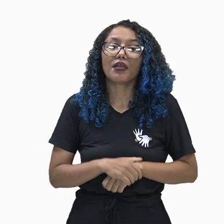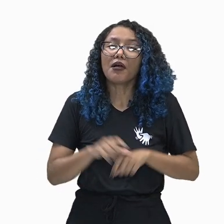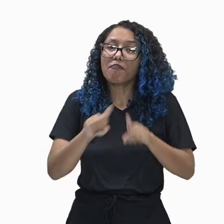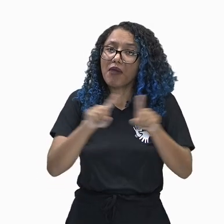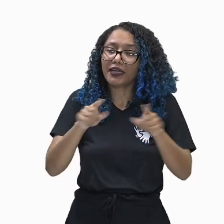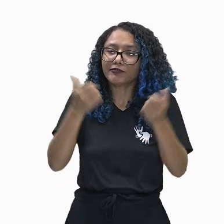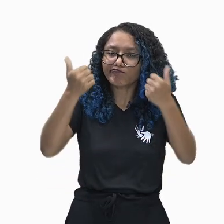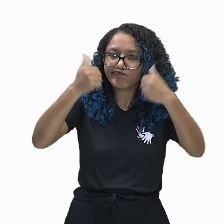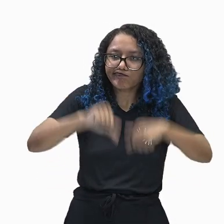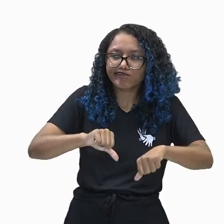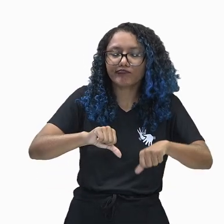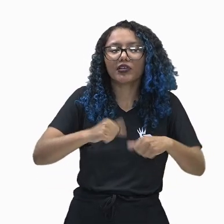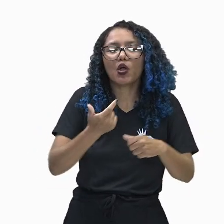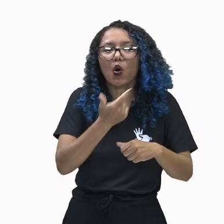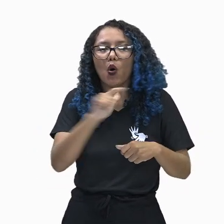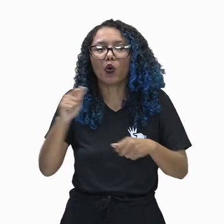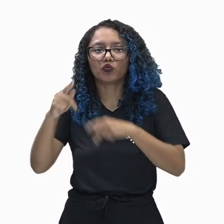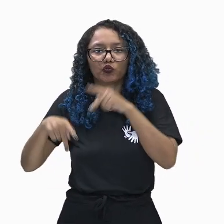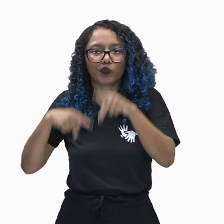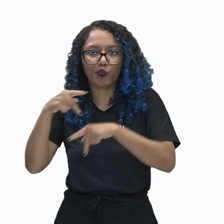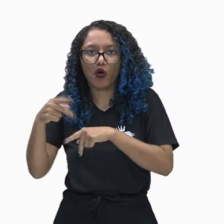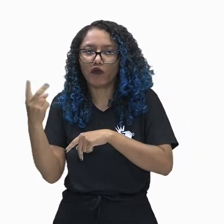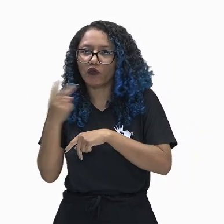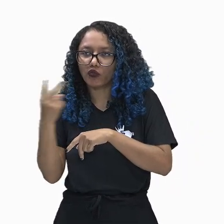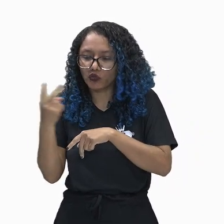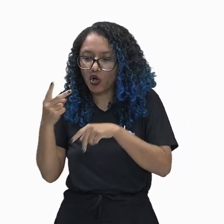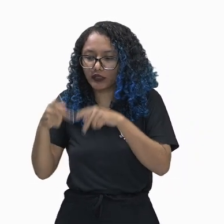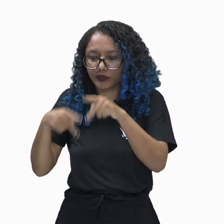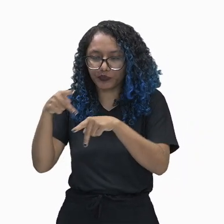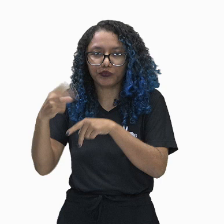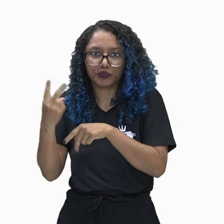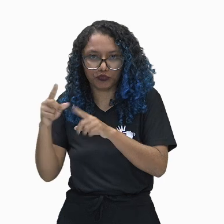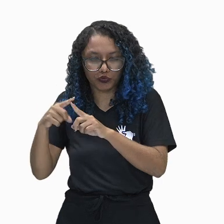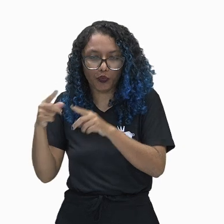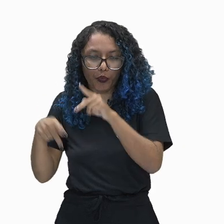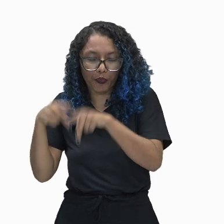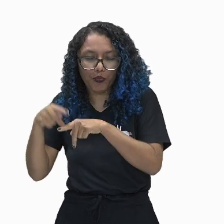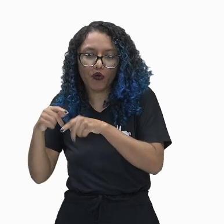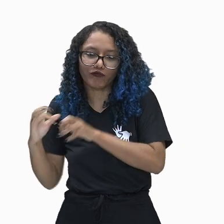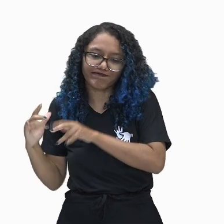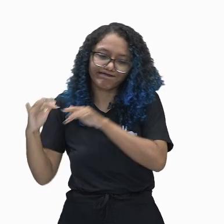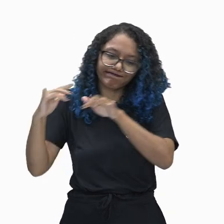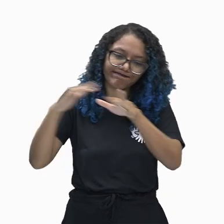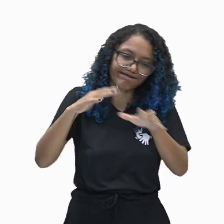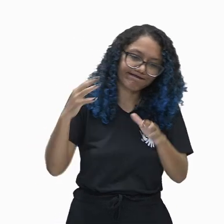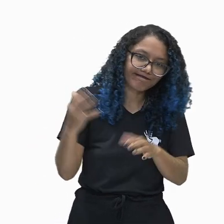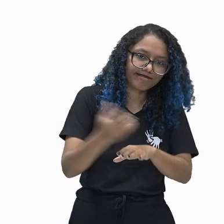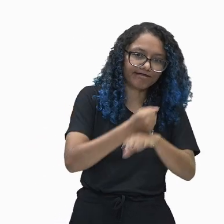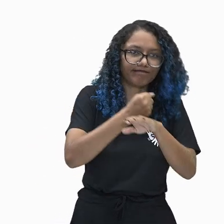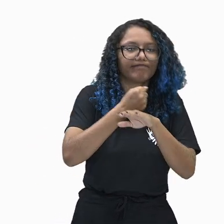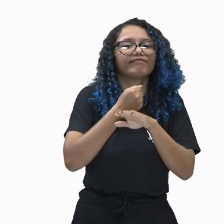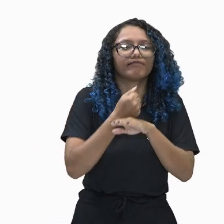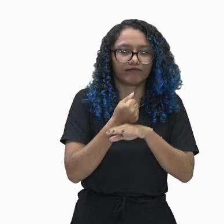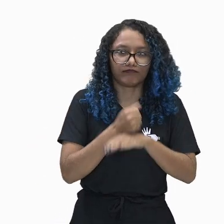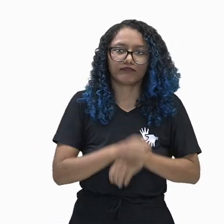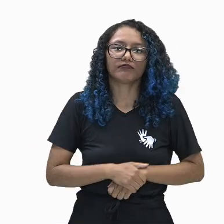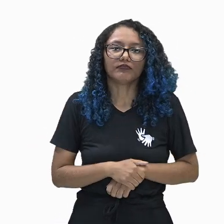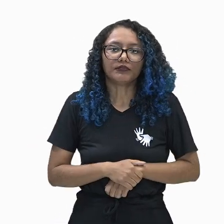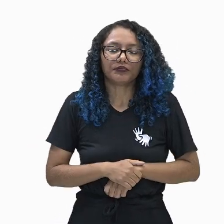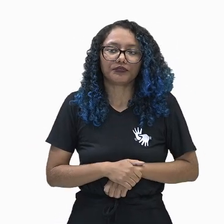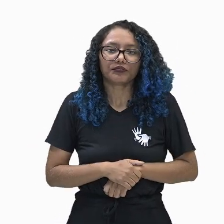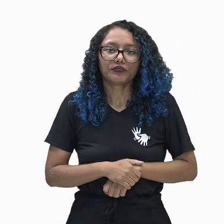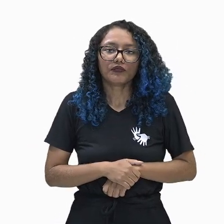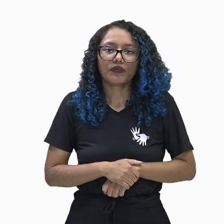povos cacitas e hititas. Então, né? Nós temos aí o primeiro Código de